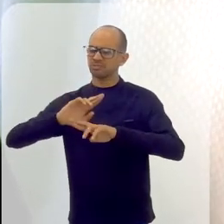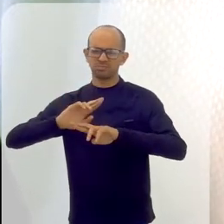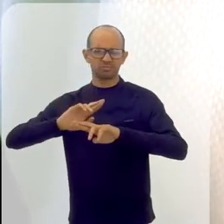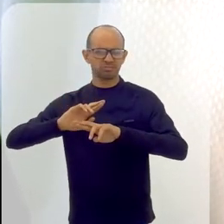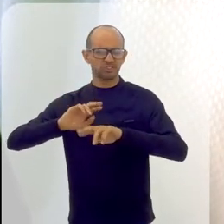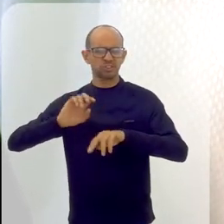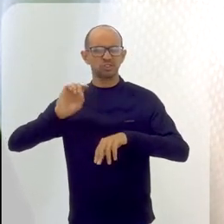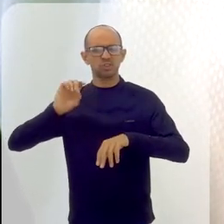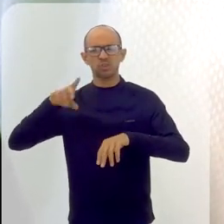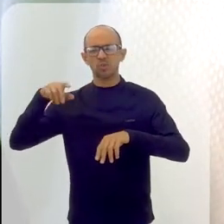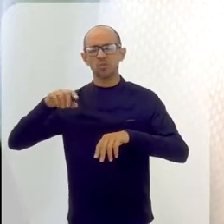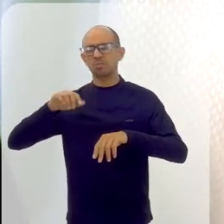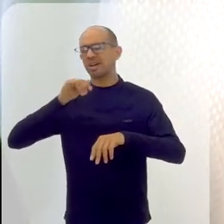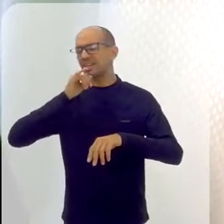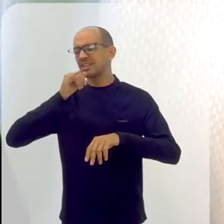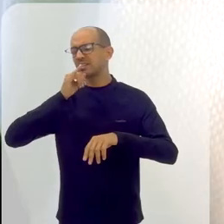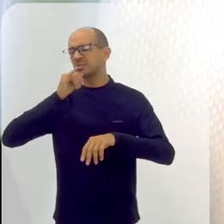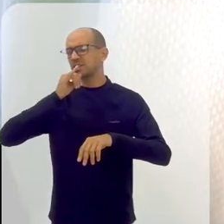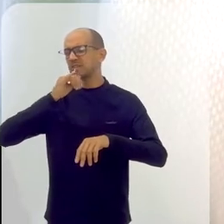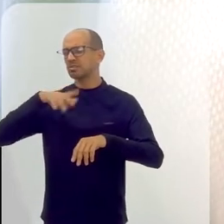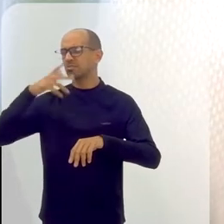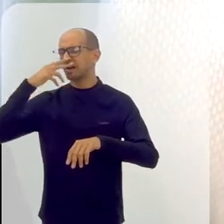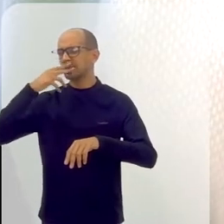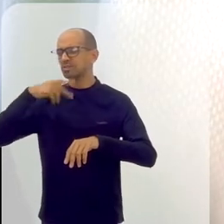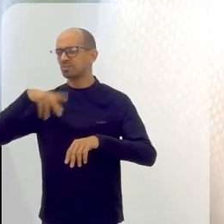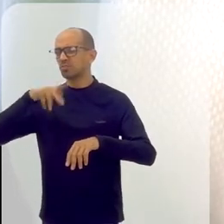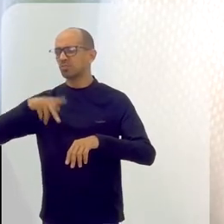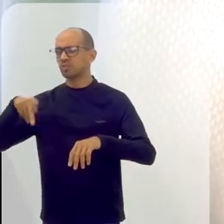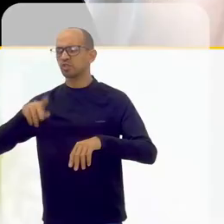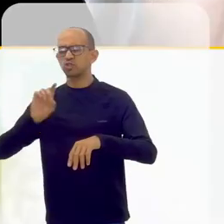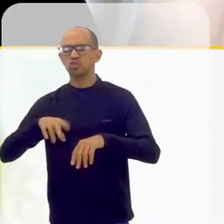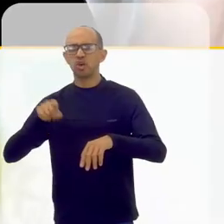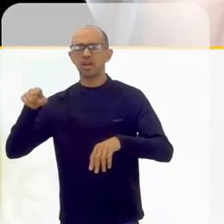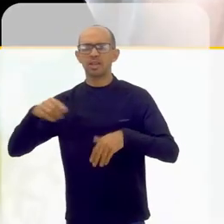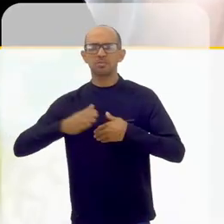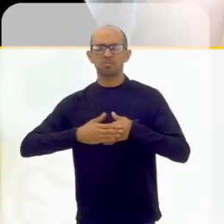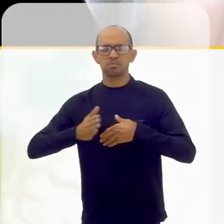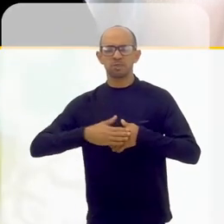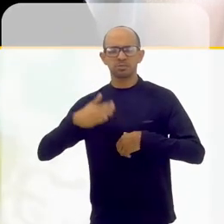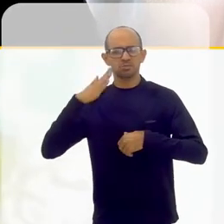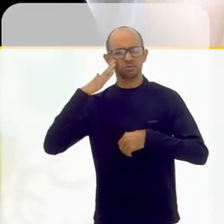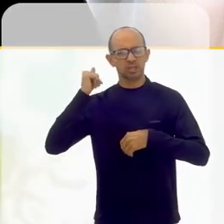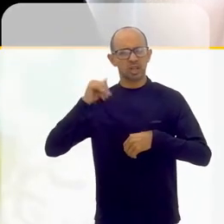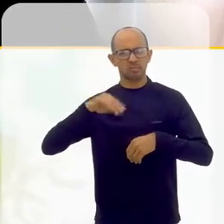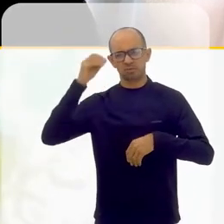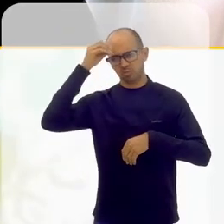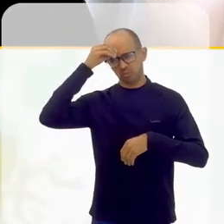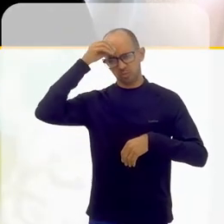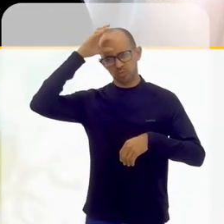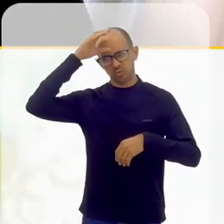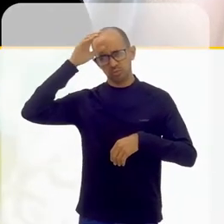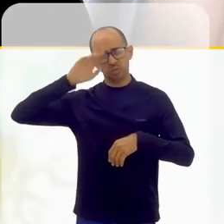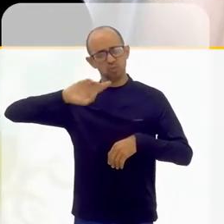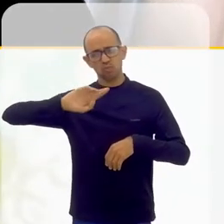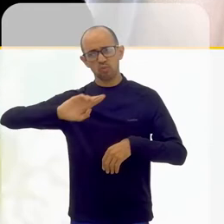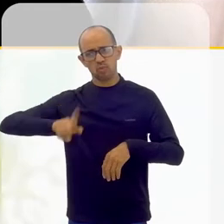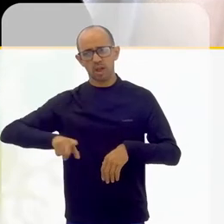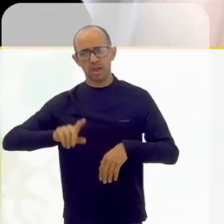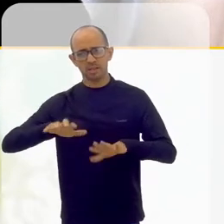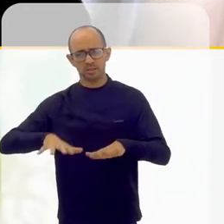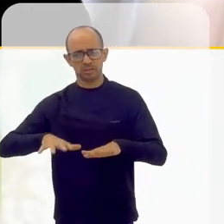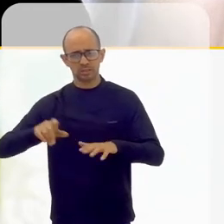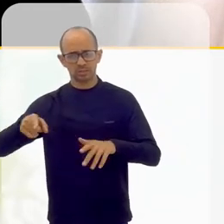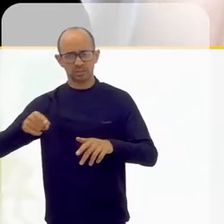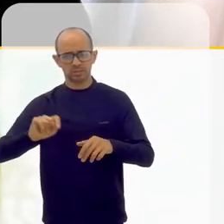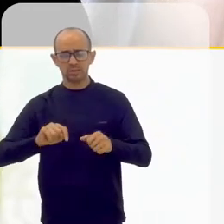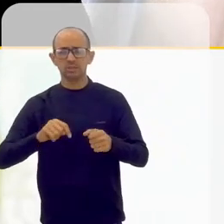um lugar que só ele sabe. E isso também distanciava do próprio professor. Então, é... Tem que criar um ambiente